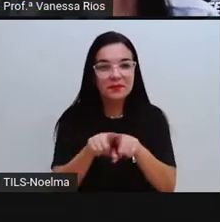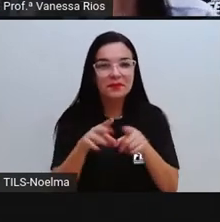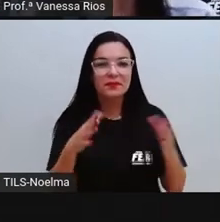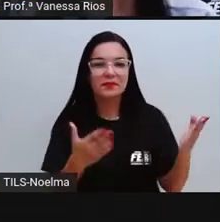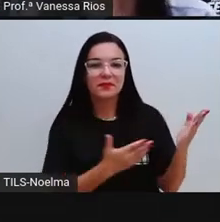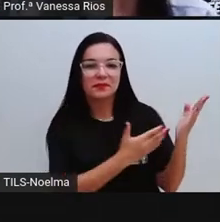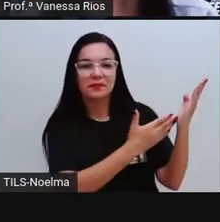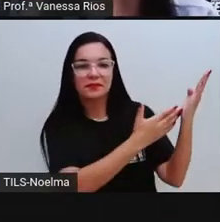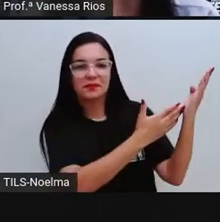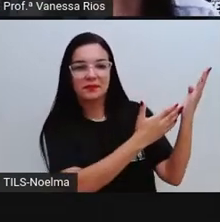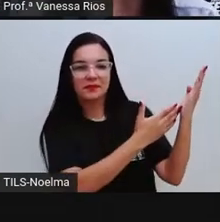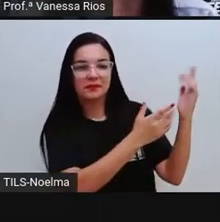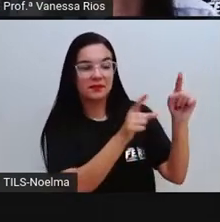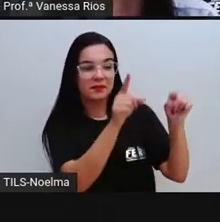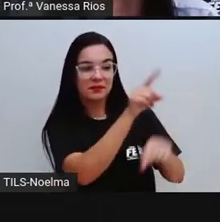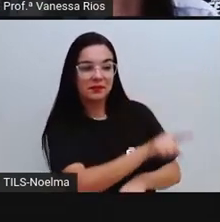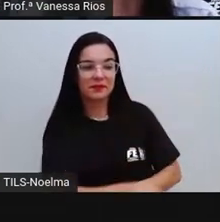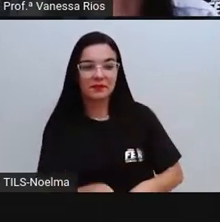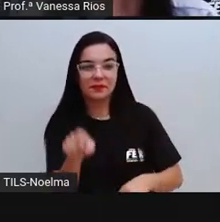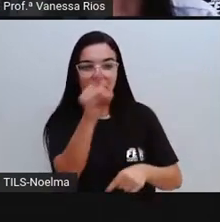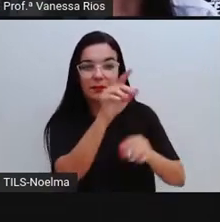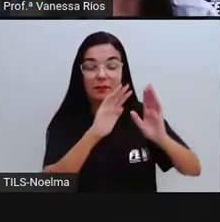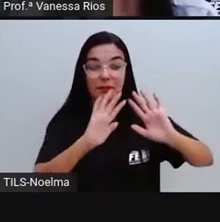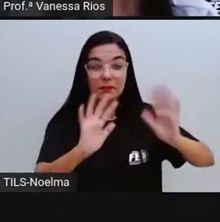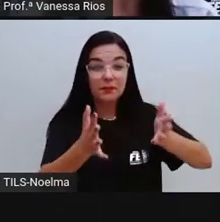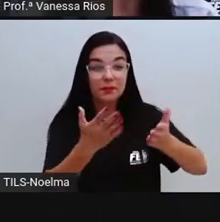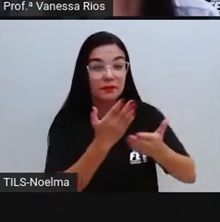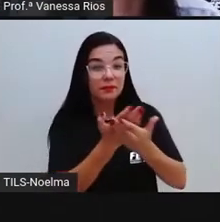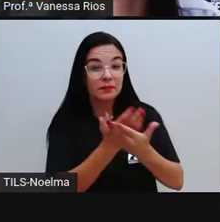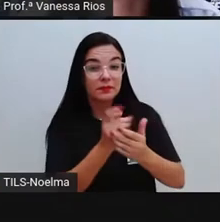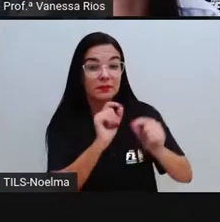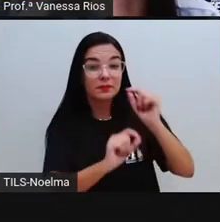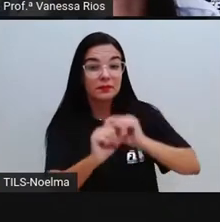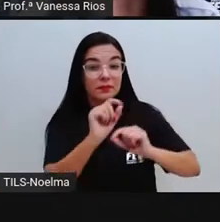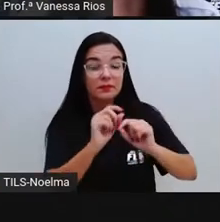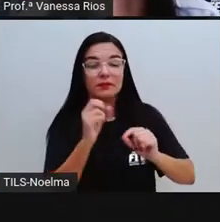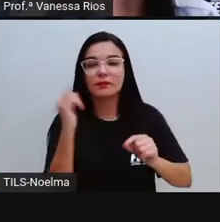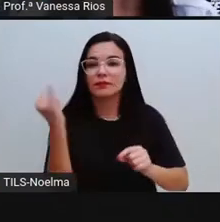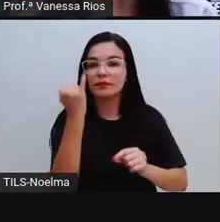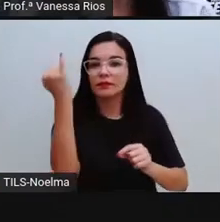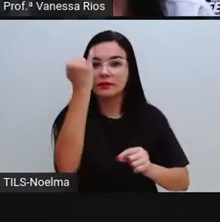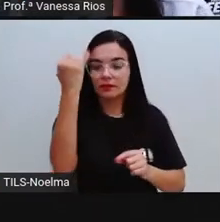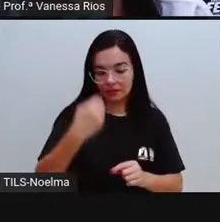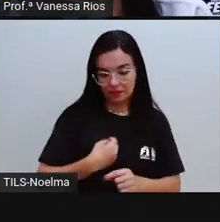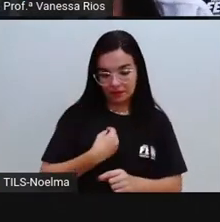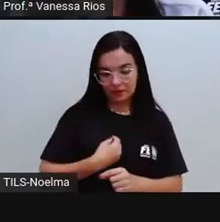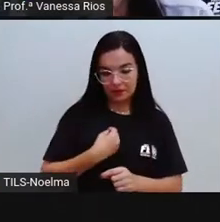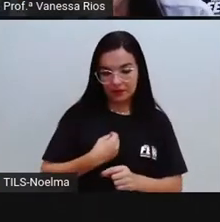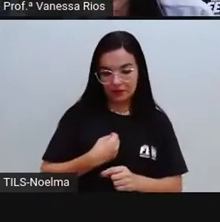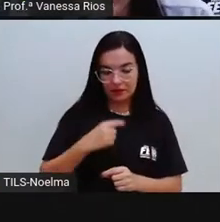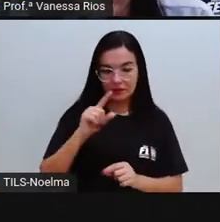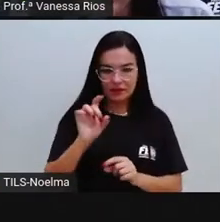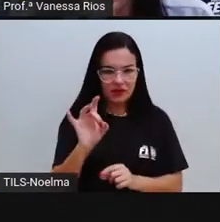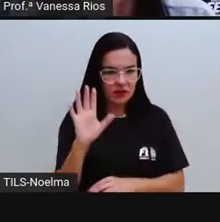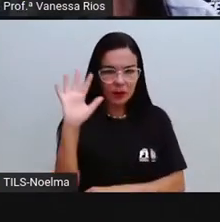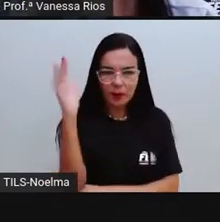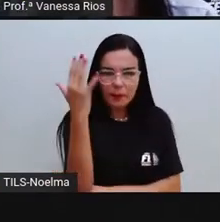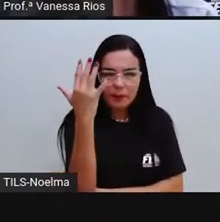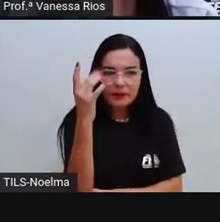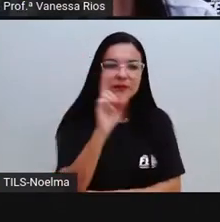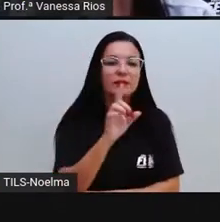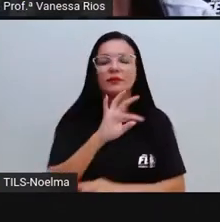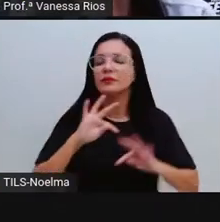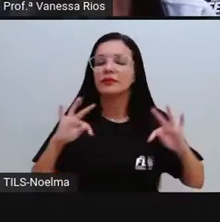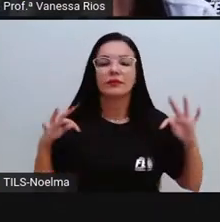informação que a gente já estudou e já observou, a sua importância para a sobrevivência, não só das plantas, como a gente